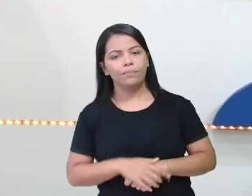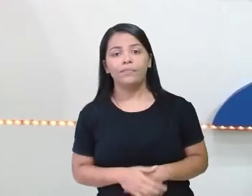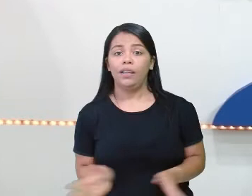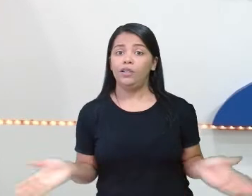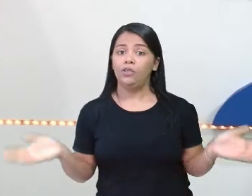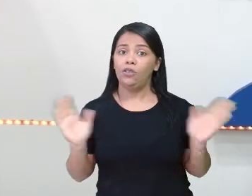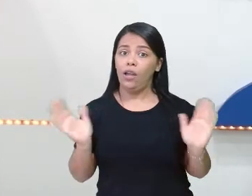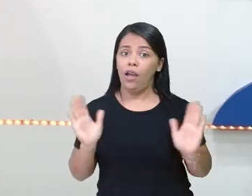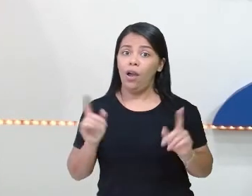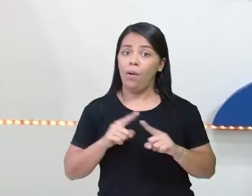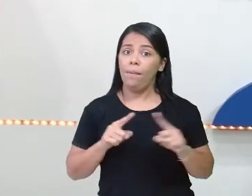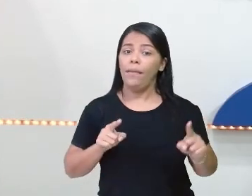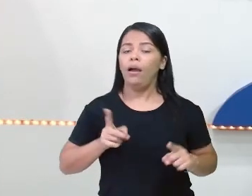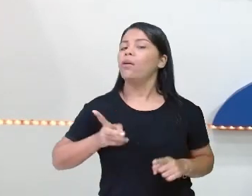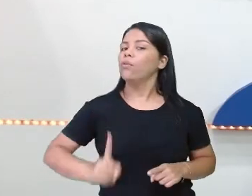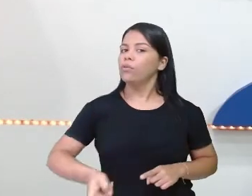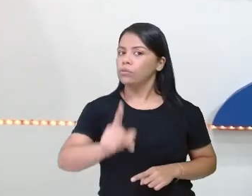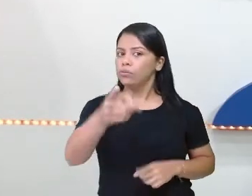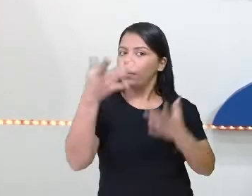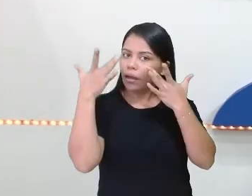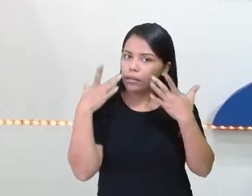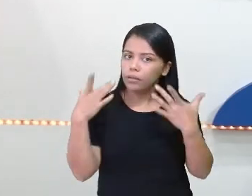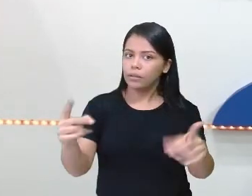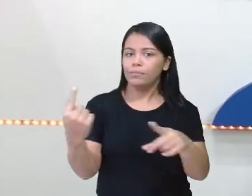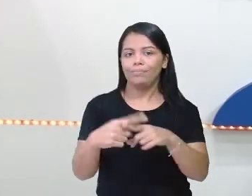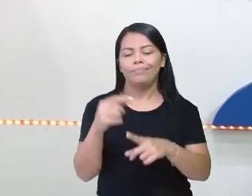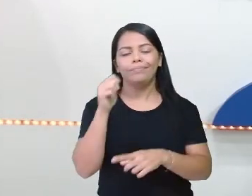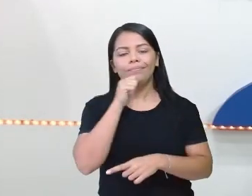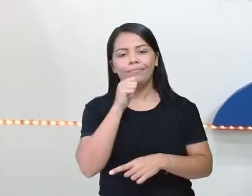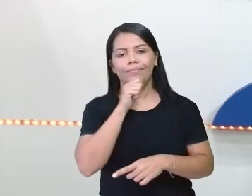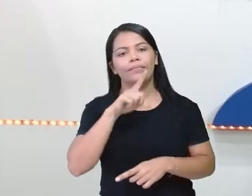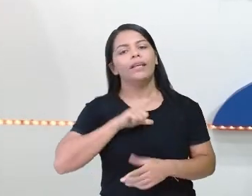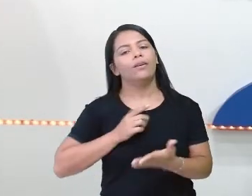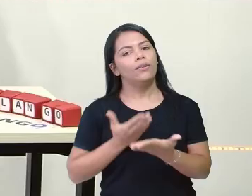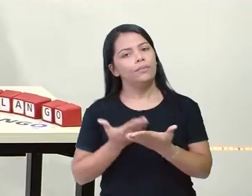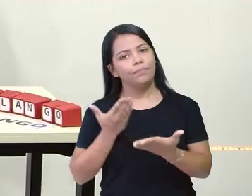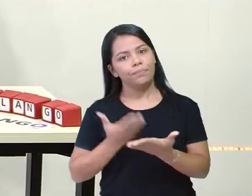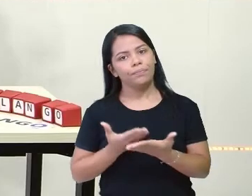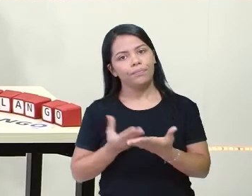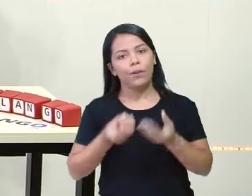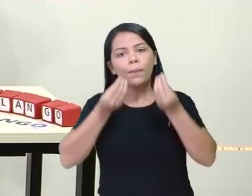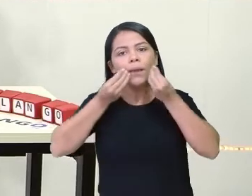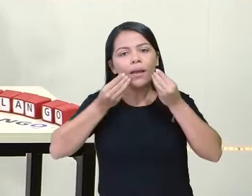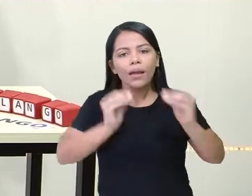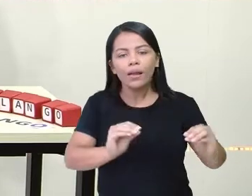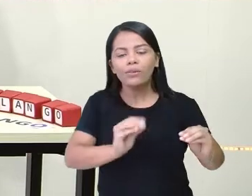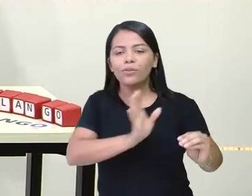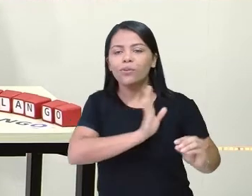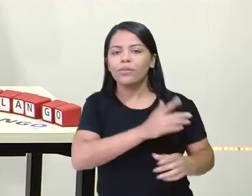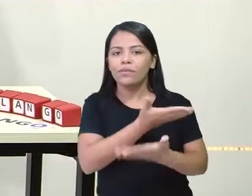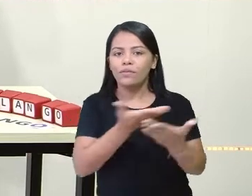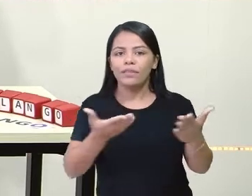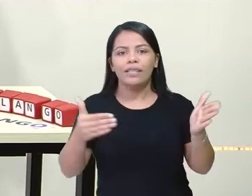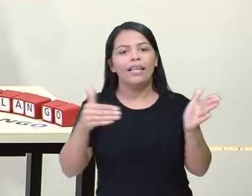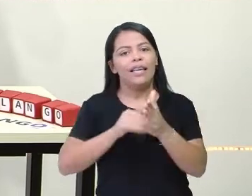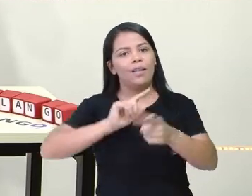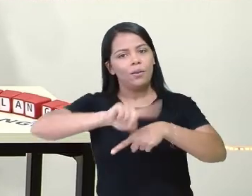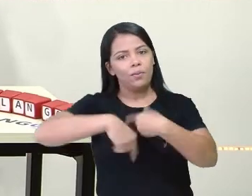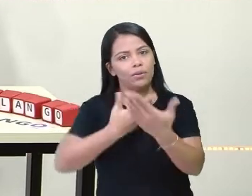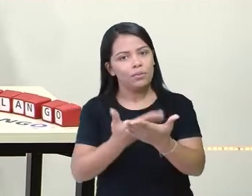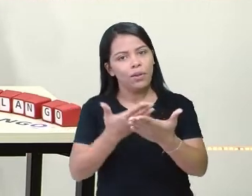Tchau. Mas fiquem aí ligadinho, porque ainda tem aula, hein? Beijo no coração e até a próxima aula. Agora,